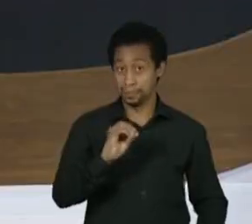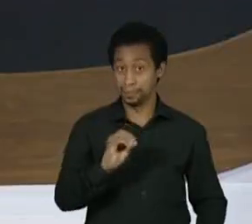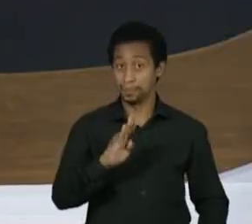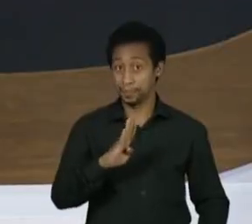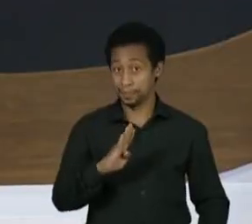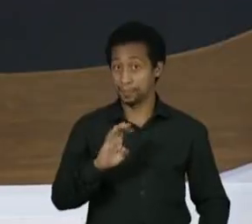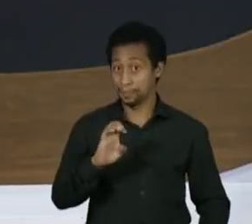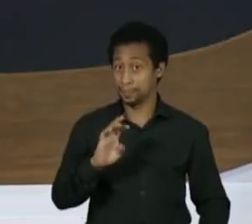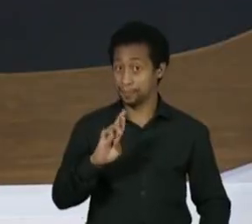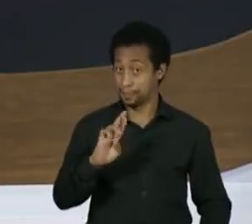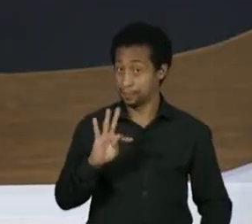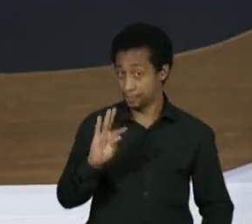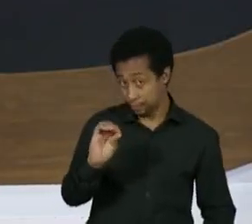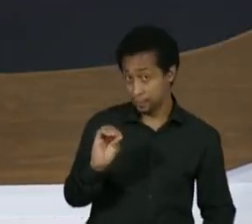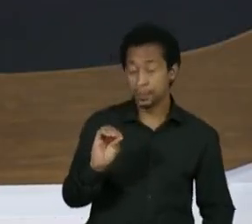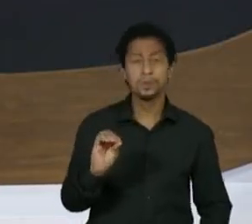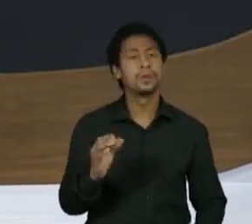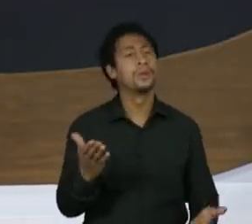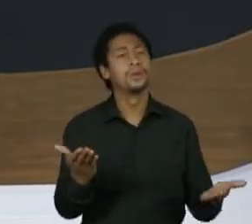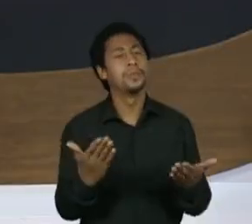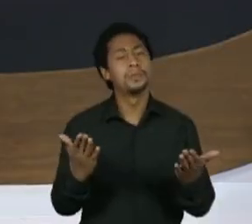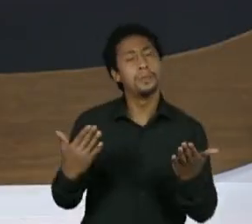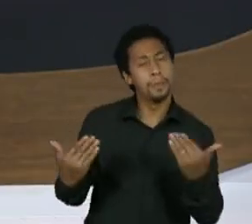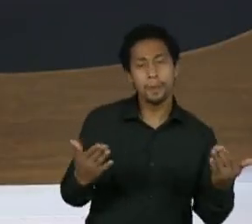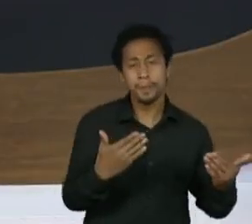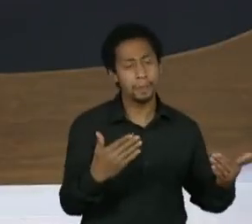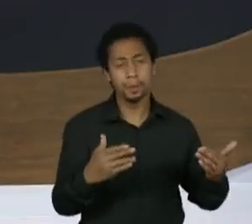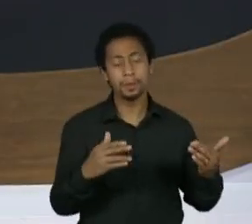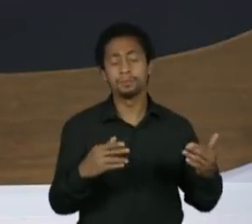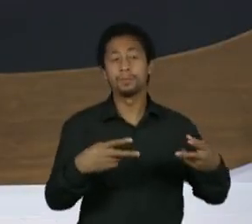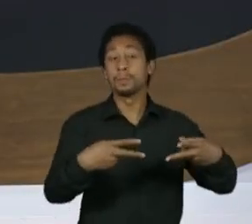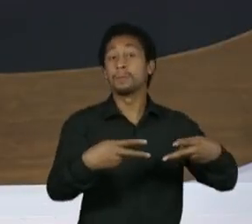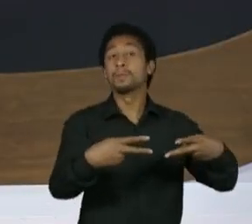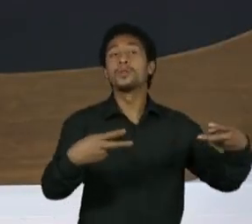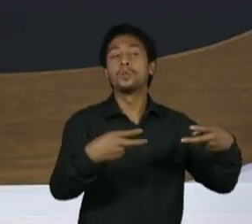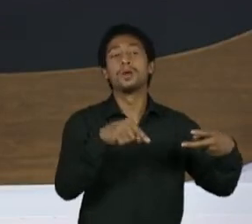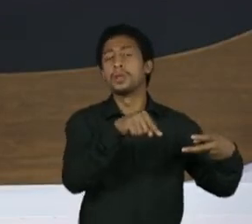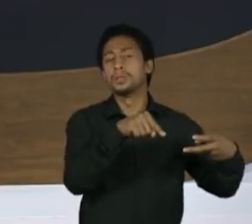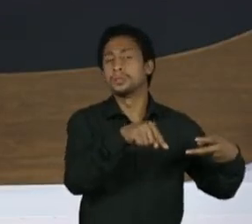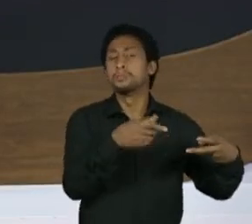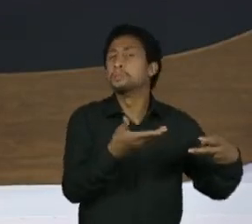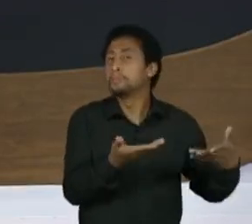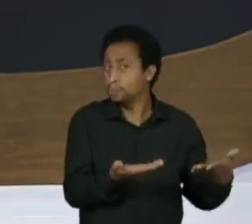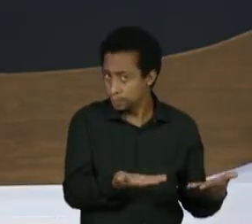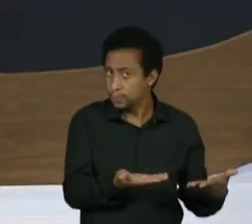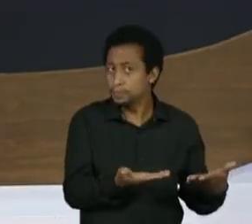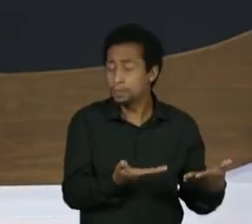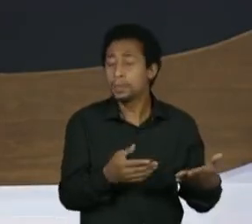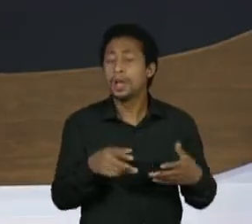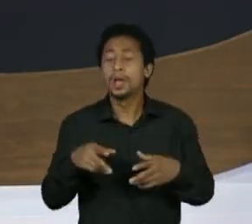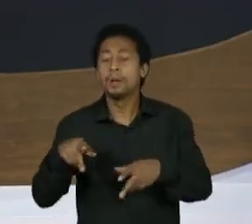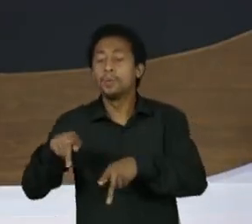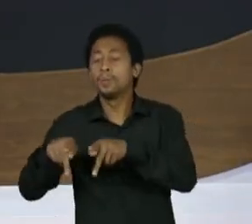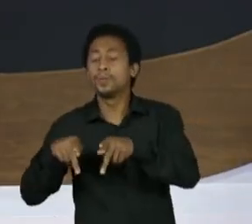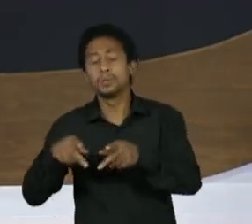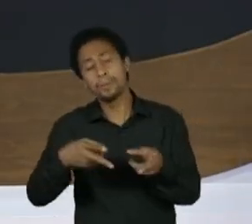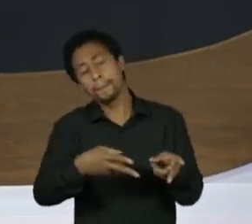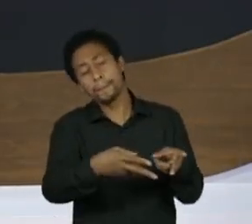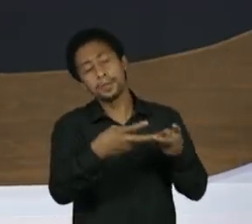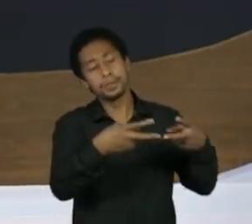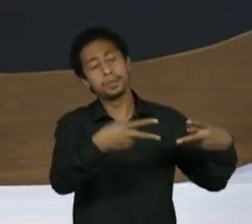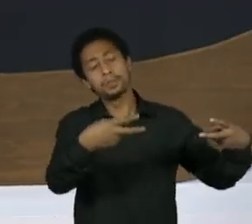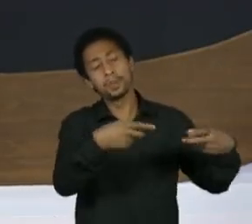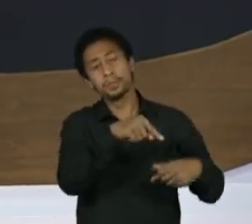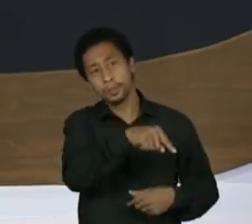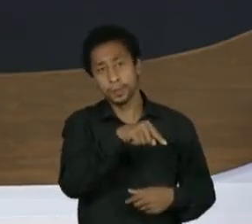Roberto, a gente está aqui discutindo o papel da Petrobras, como a sociedade percebe essa empresa e uma